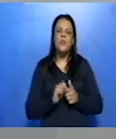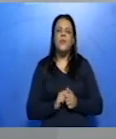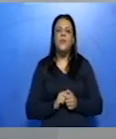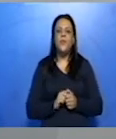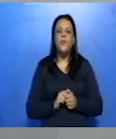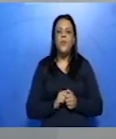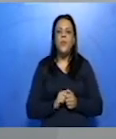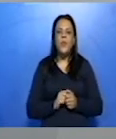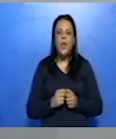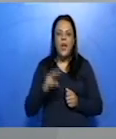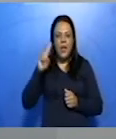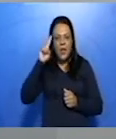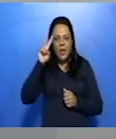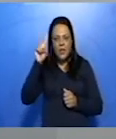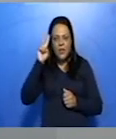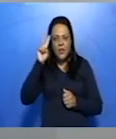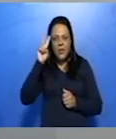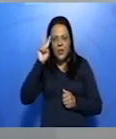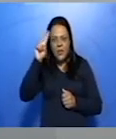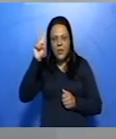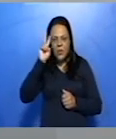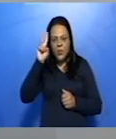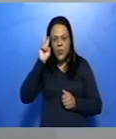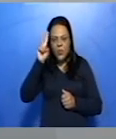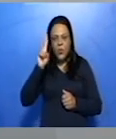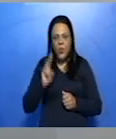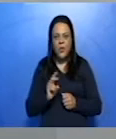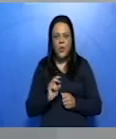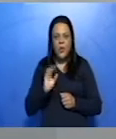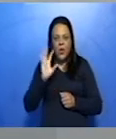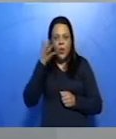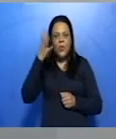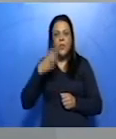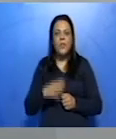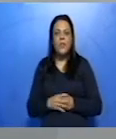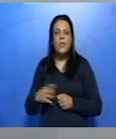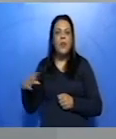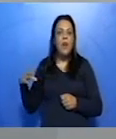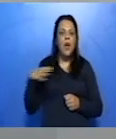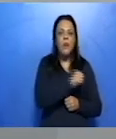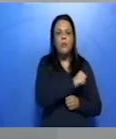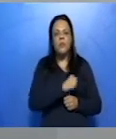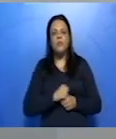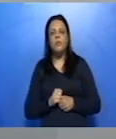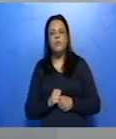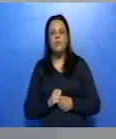a precipitar e a rapidez dos acontecimentos elas correm em uma velocidade maior.